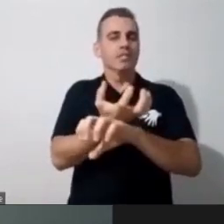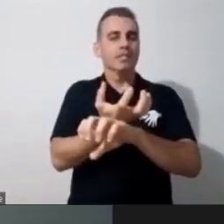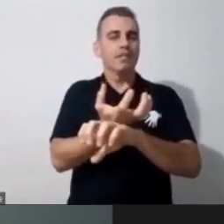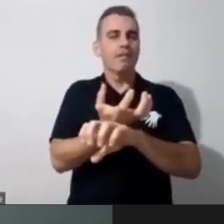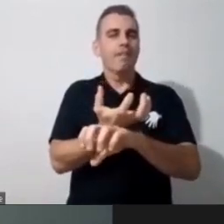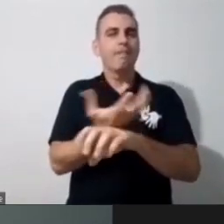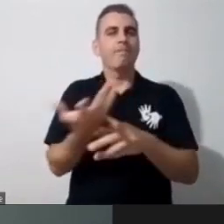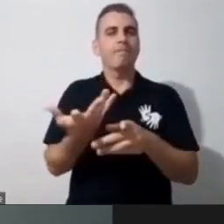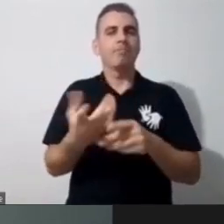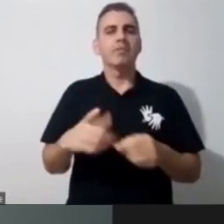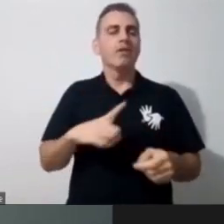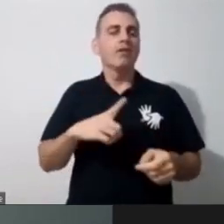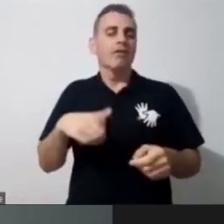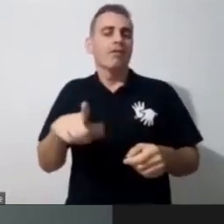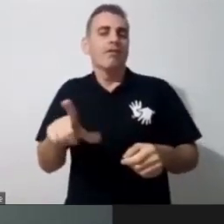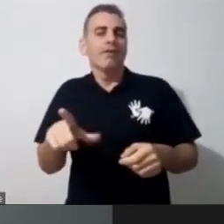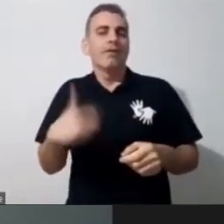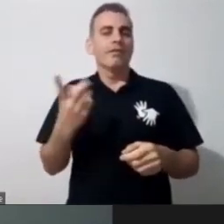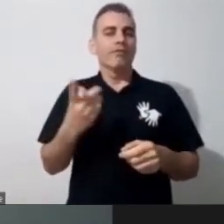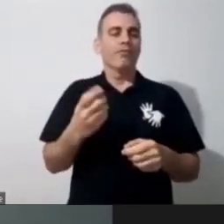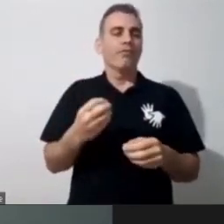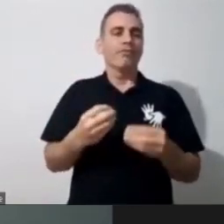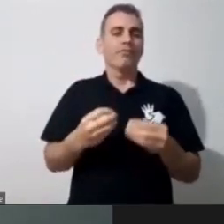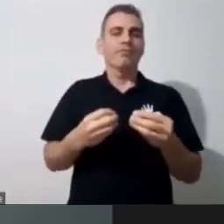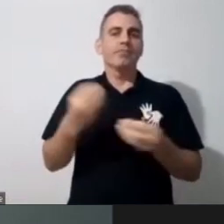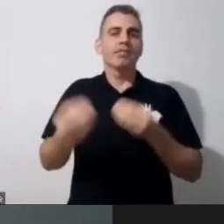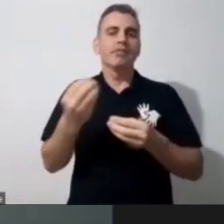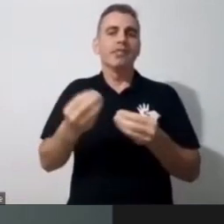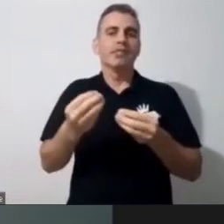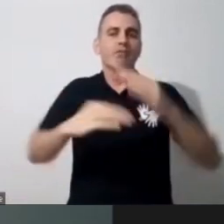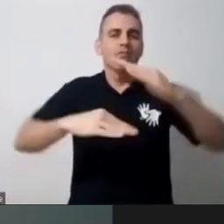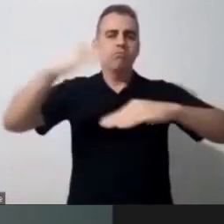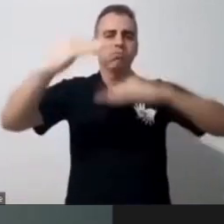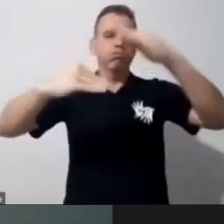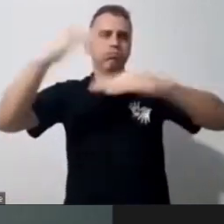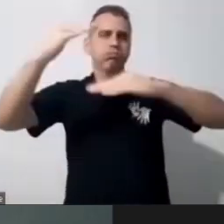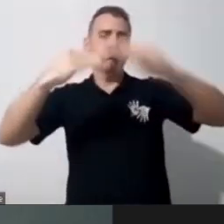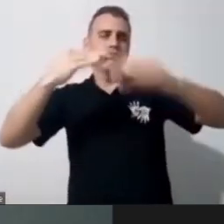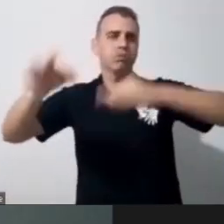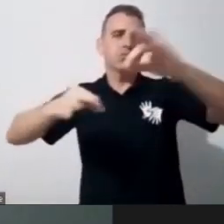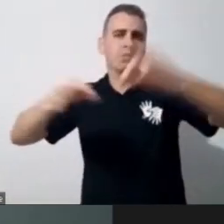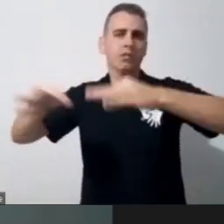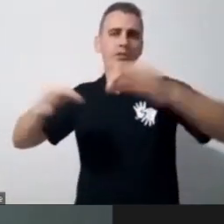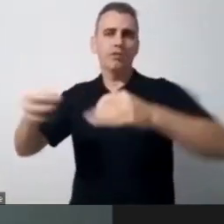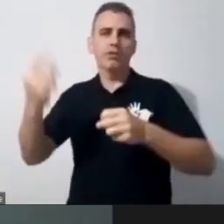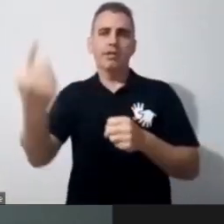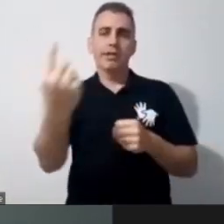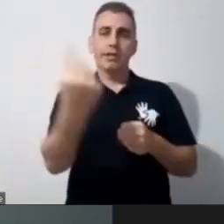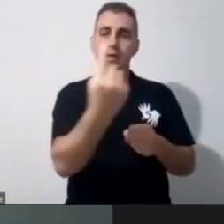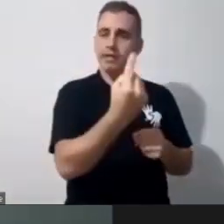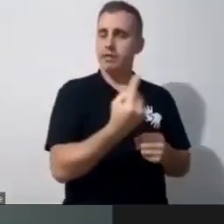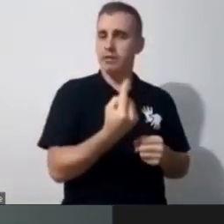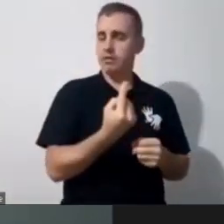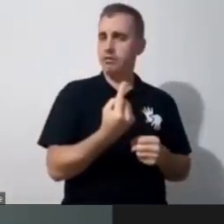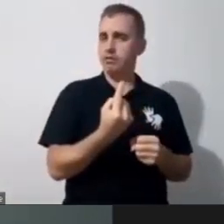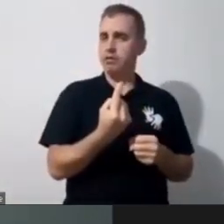Não existe a necessidade de eu construir um planejamento individual, né? Pra